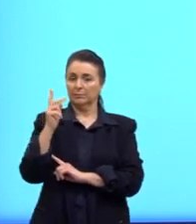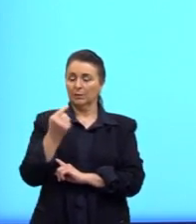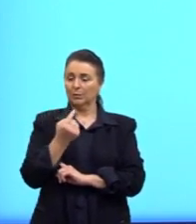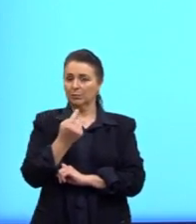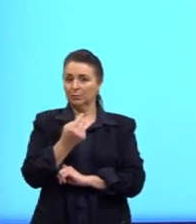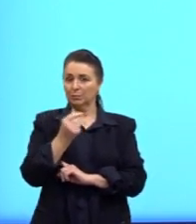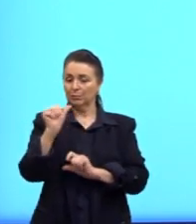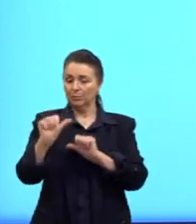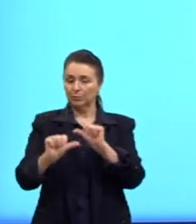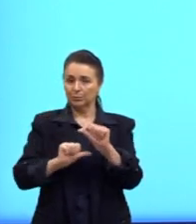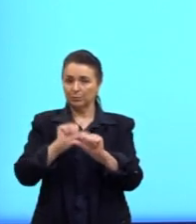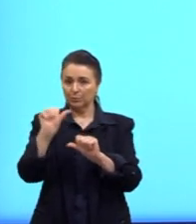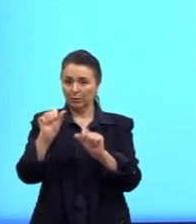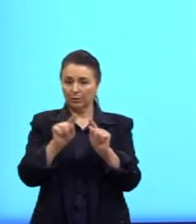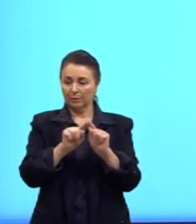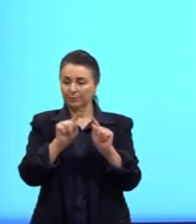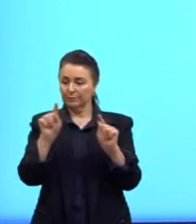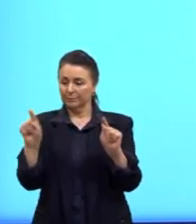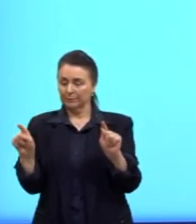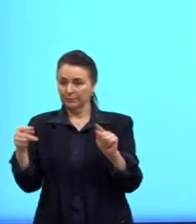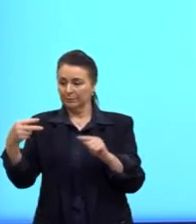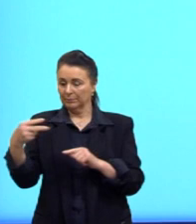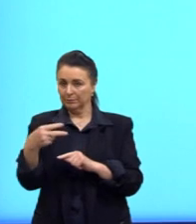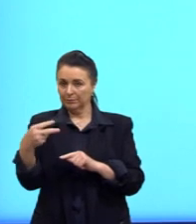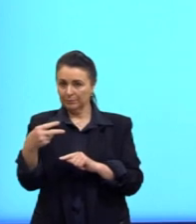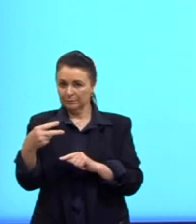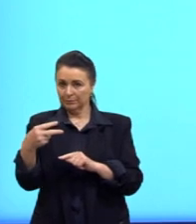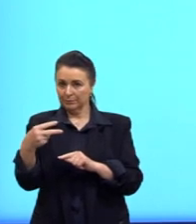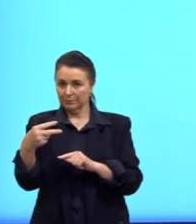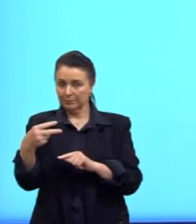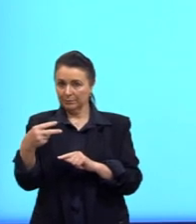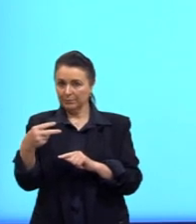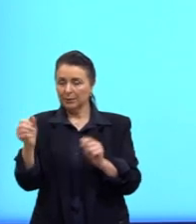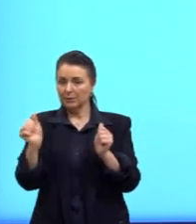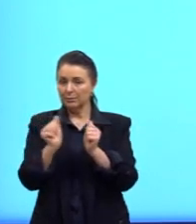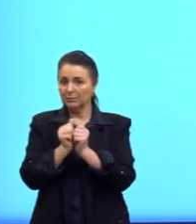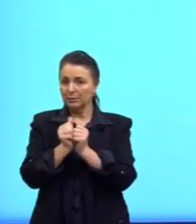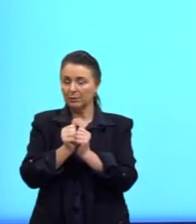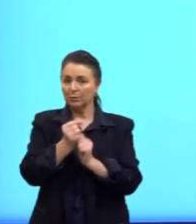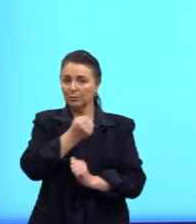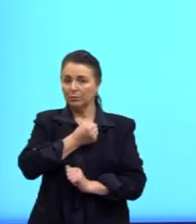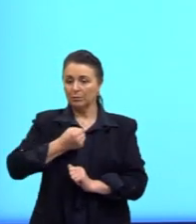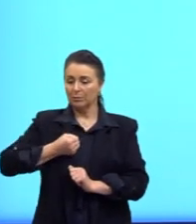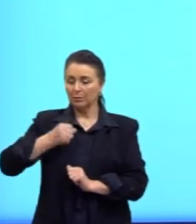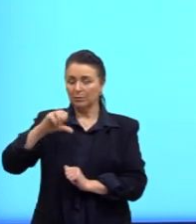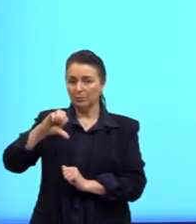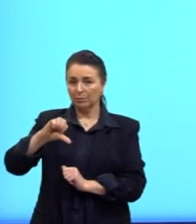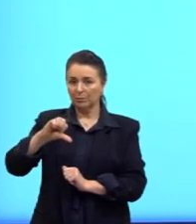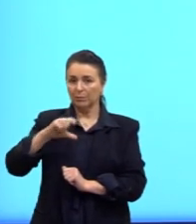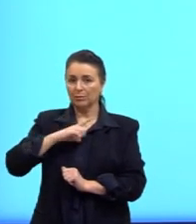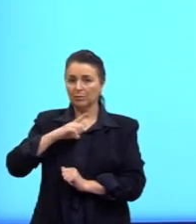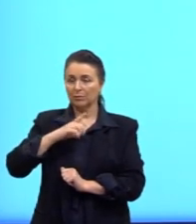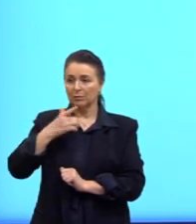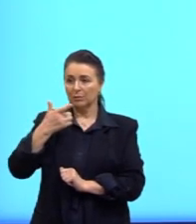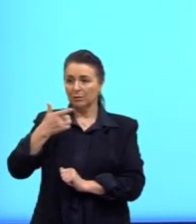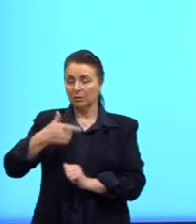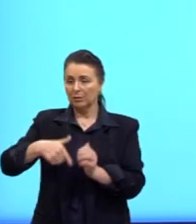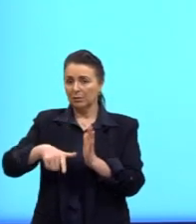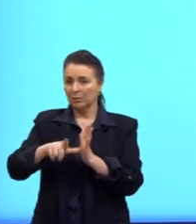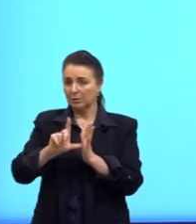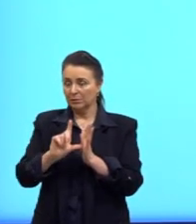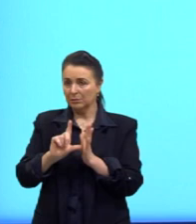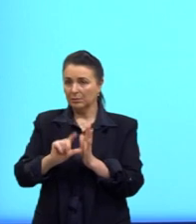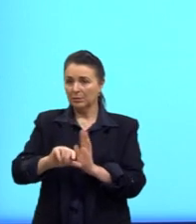vamos passar ele lá para o outro lado da igualdade, para o primeiro lado, para juntar com o numerozinho 9 que nós já tínhamos. Então,